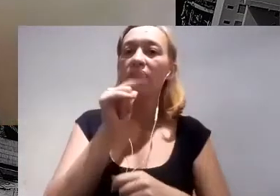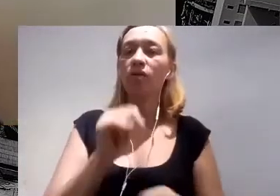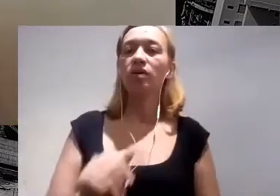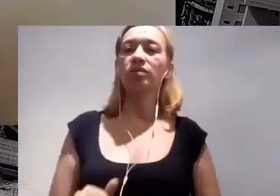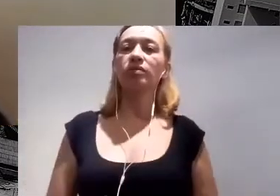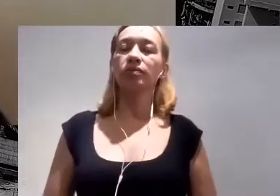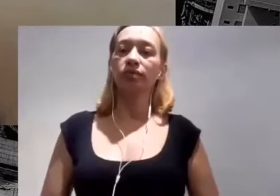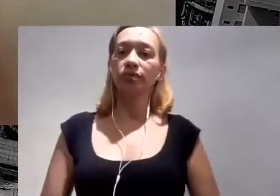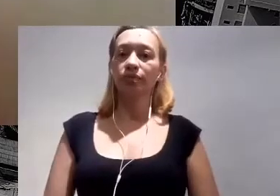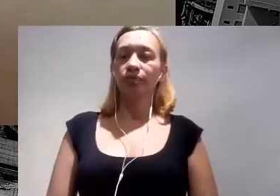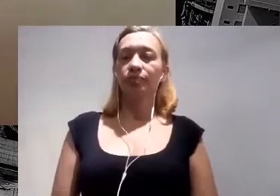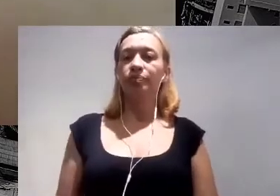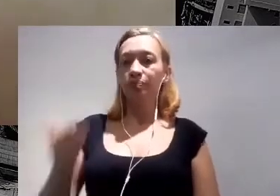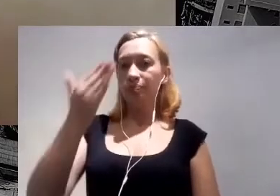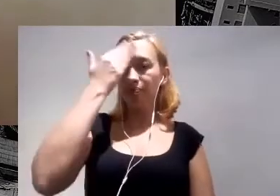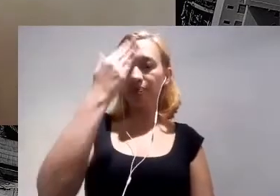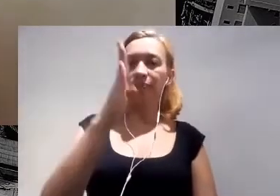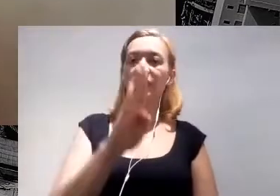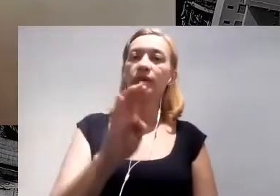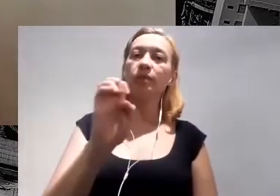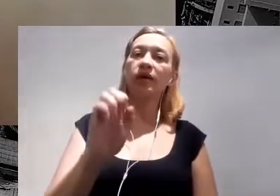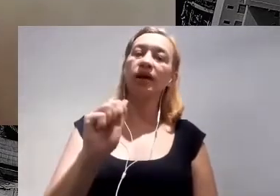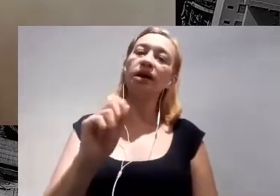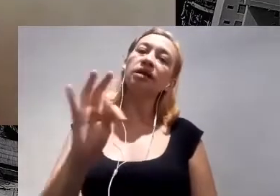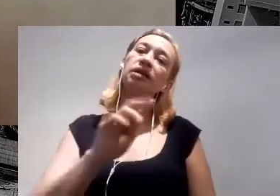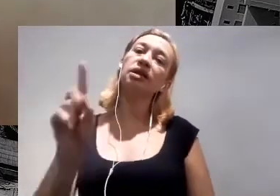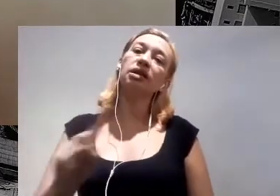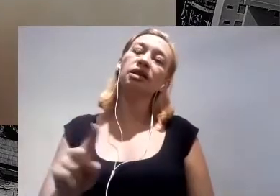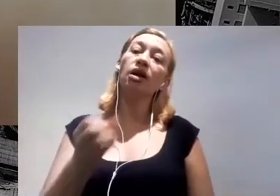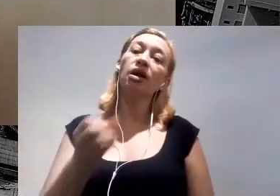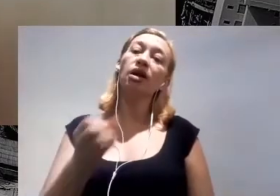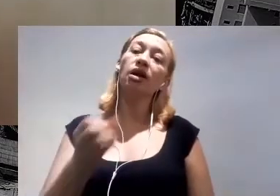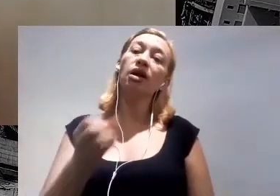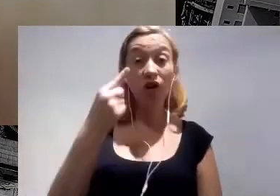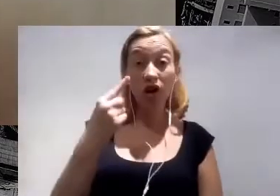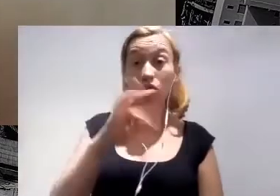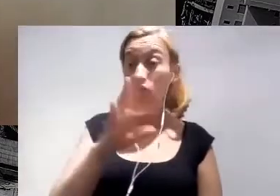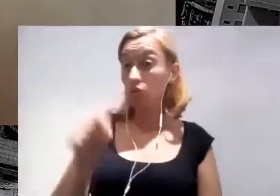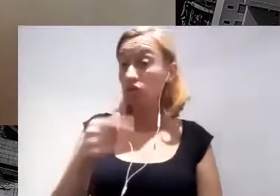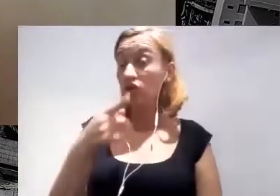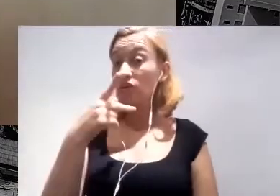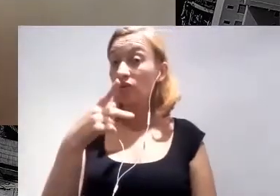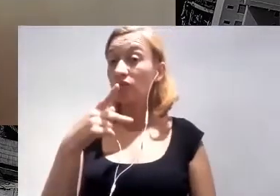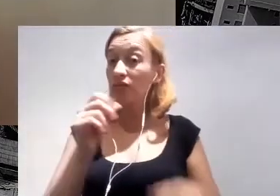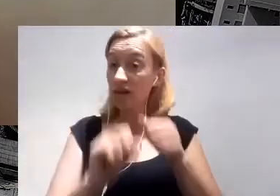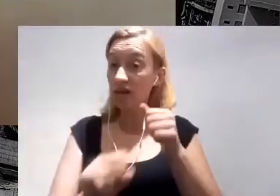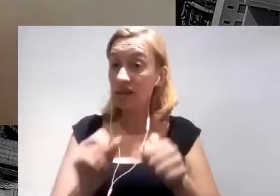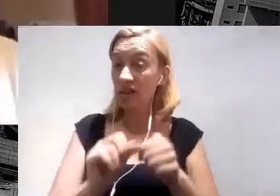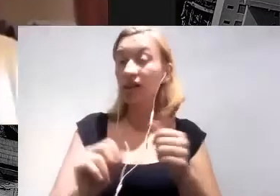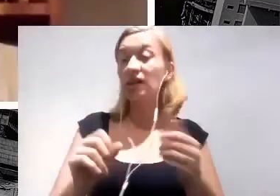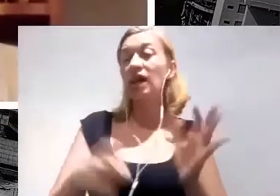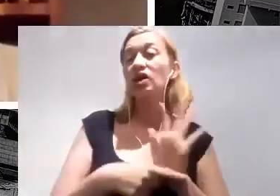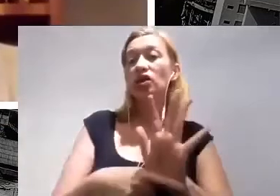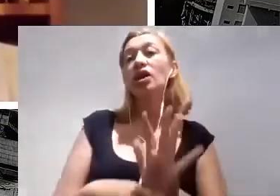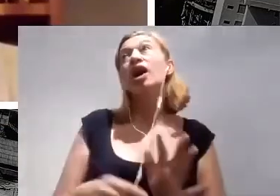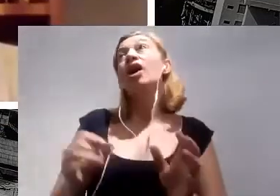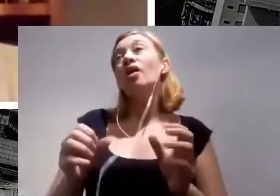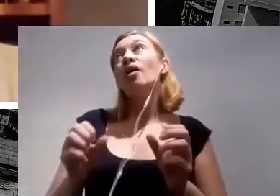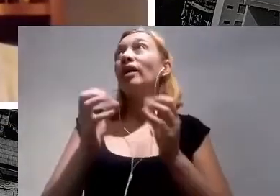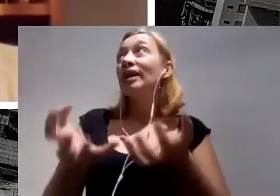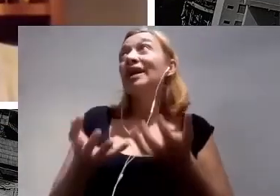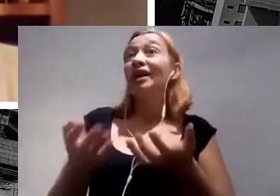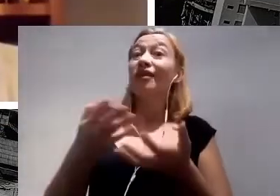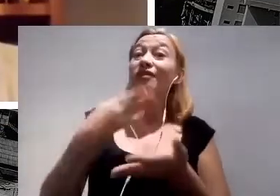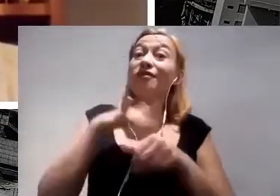Obrigada, Beatriz. Muito bom ver essa série de ações que vocês estão fazendo e contribuindo. Se pudesse, a gente poderia continuar conversando bastante